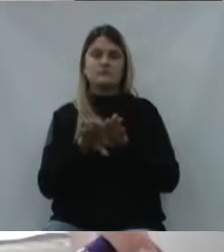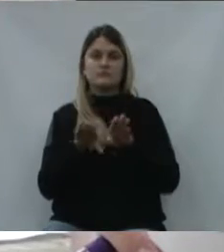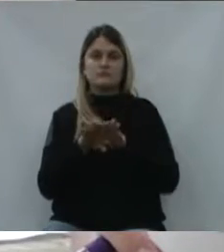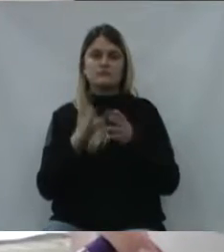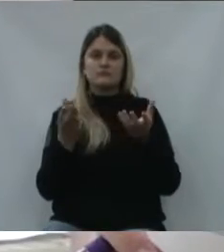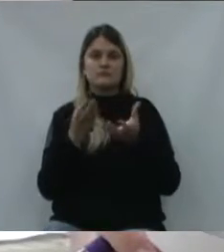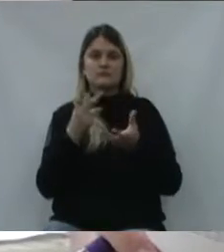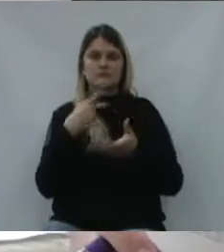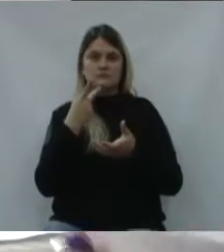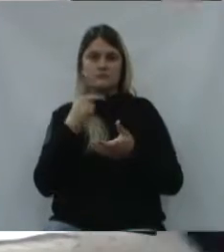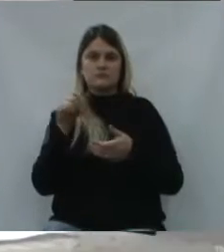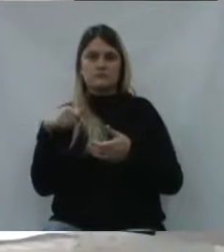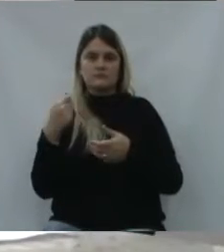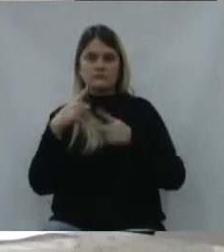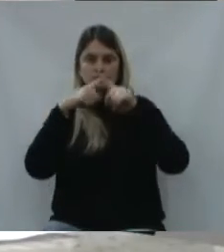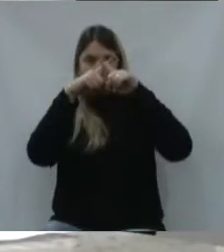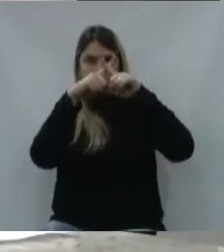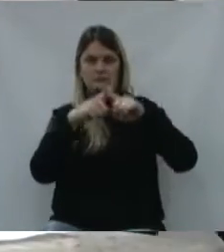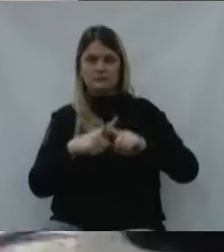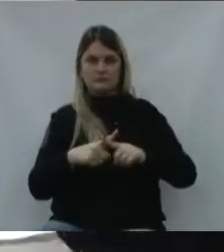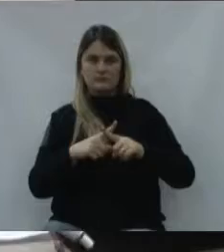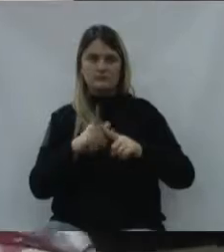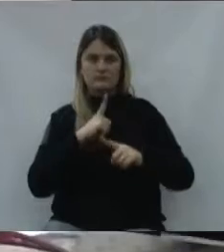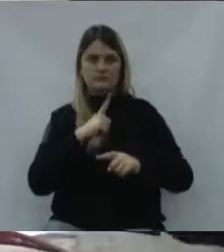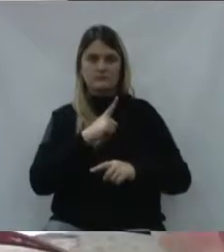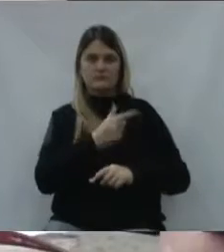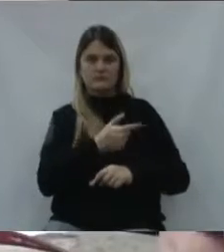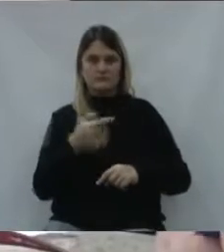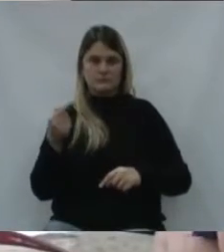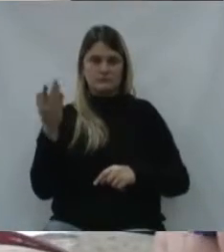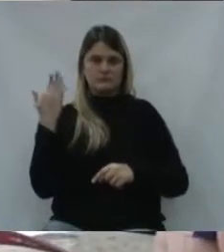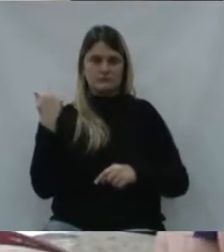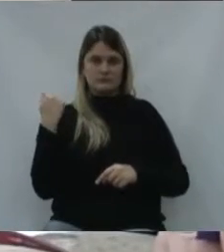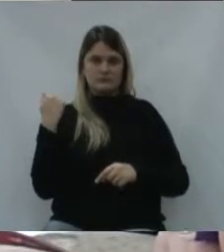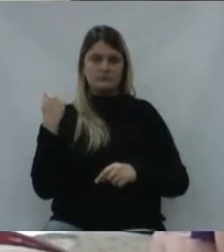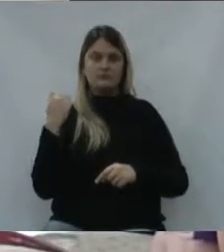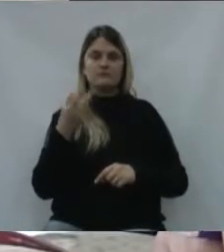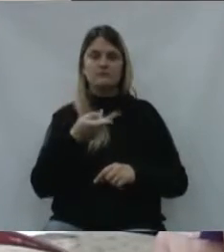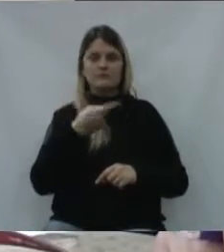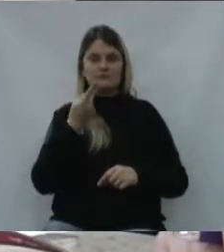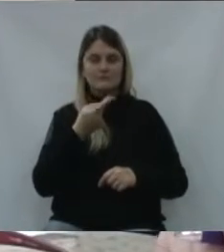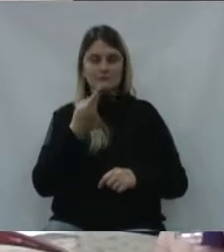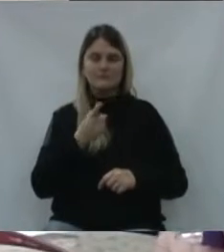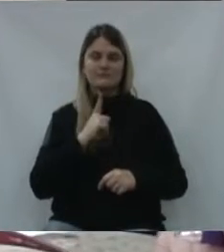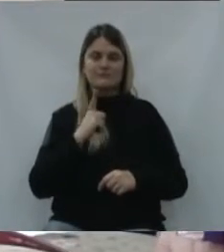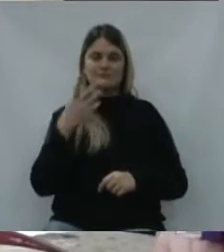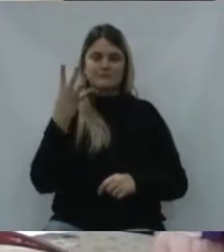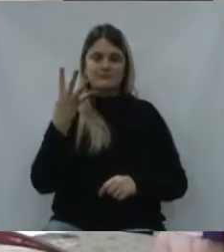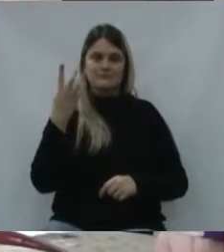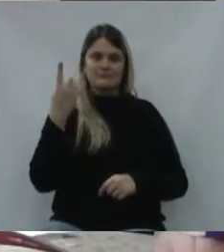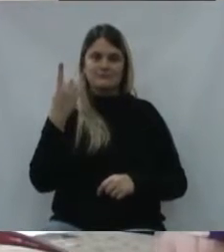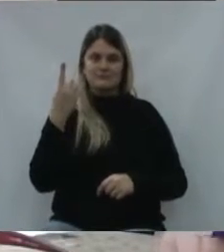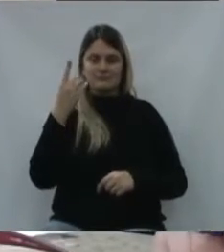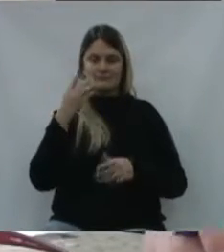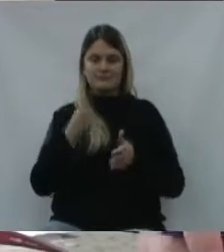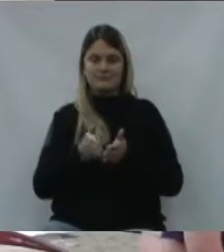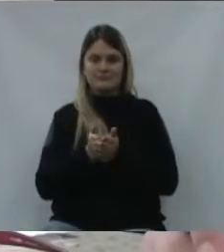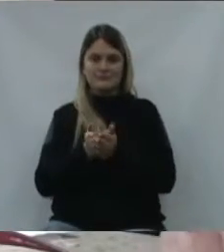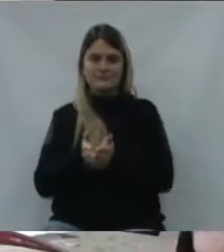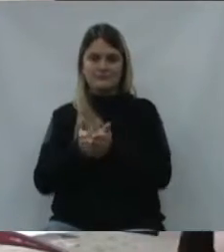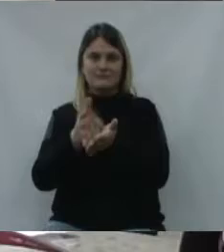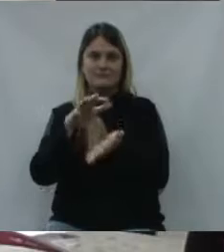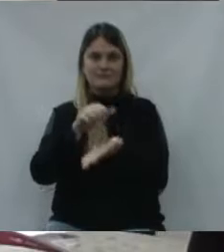coisa que eu quero falar é sobre o campeonato que a gente teve no final de semana. Falar que a gente teve 41 embarcações